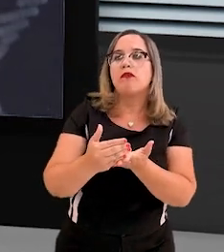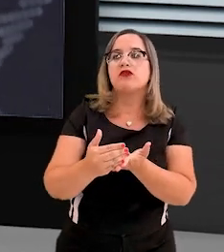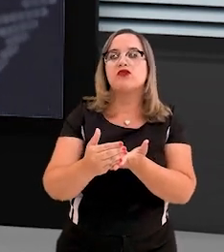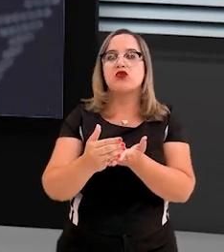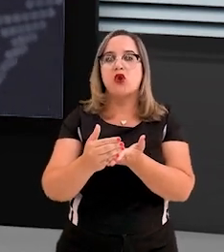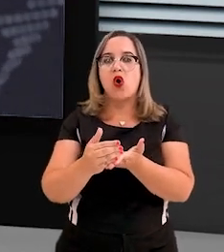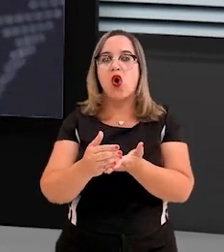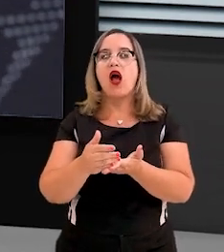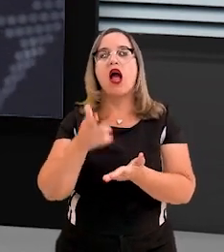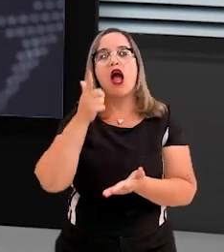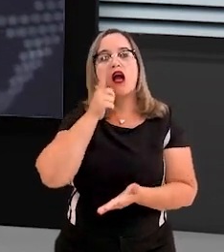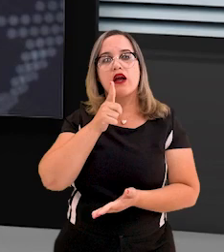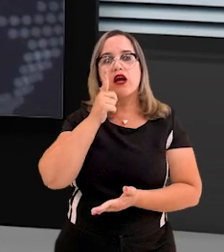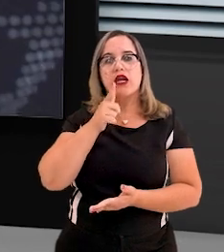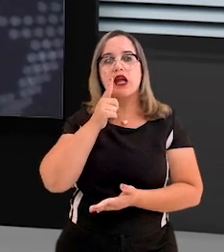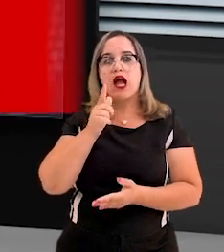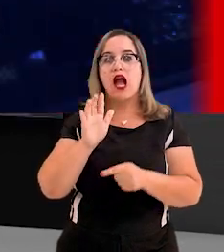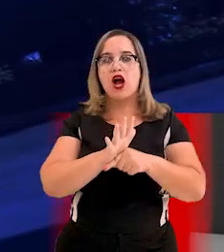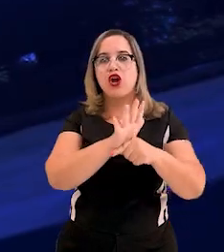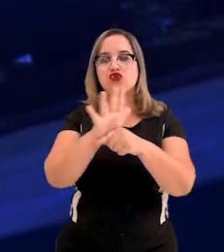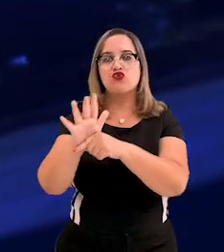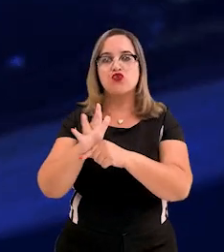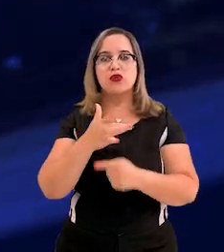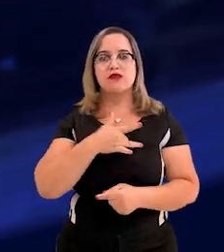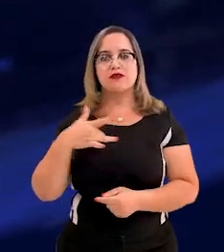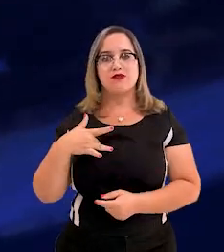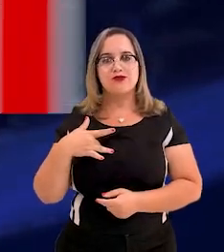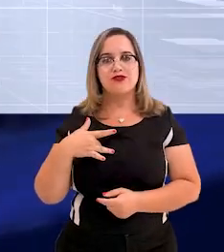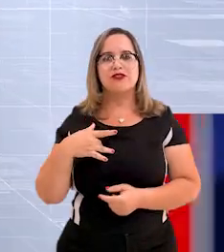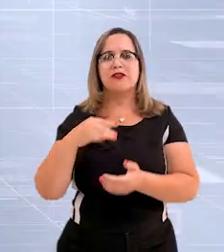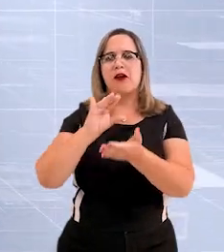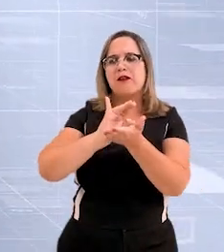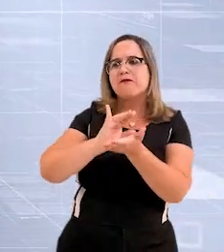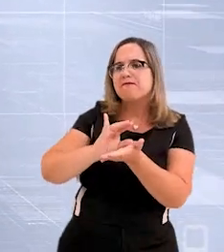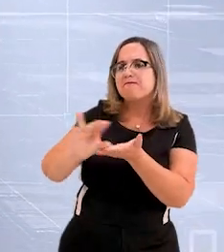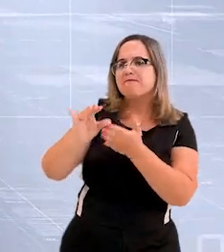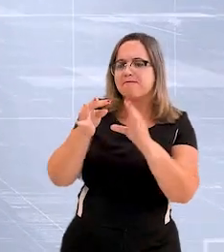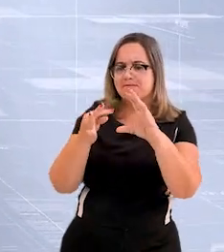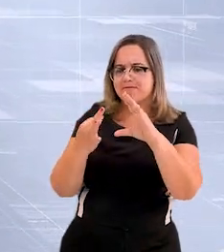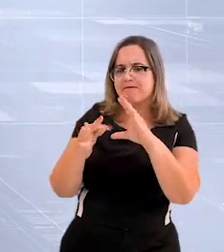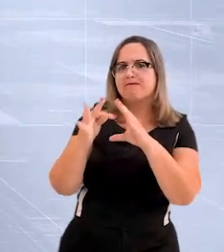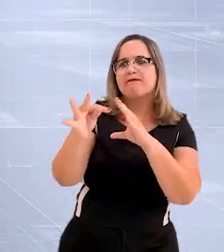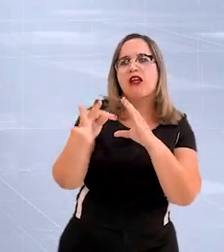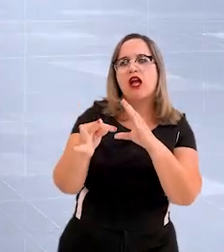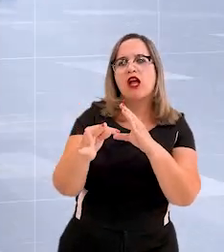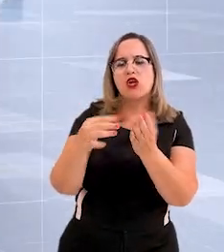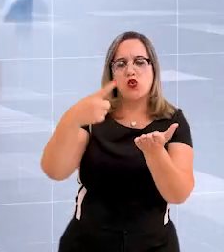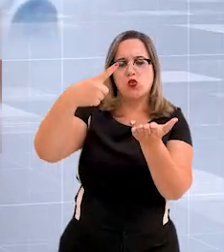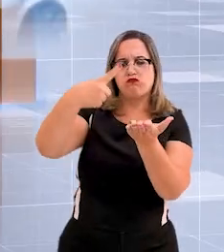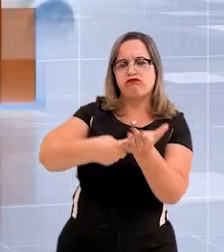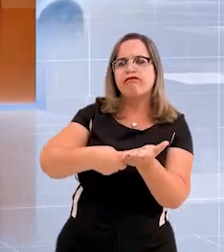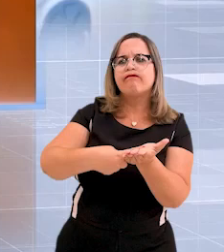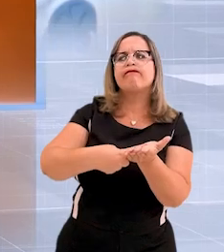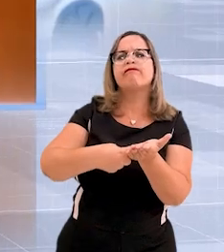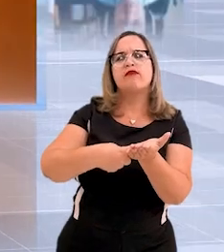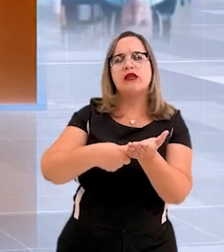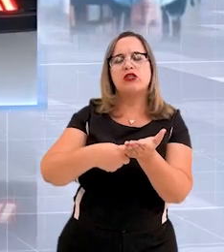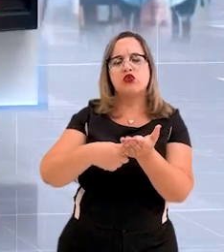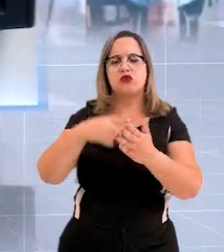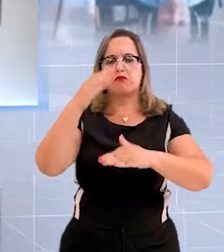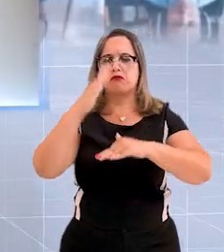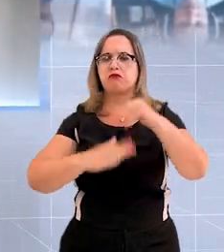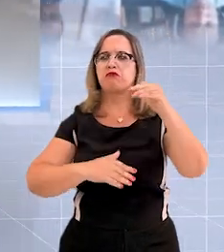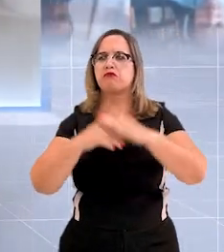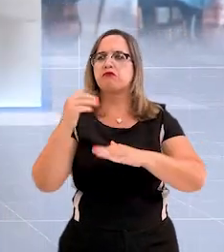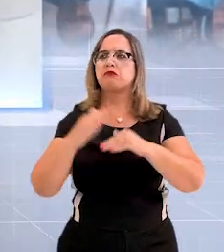receber o auxílio saúde. Os investimentos em tecnologia e o comprometimento de